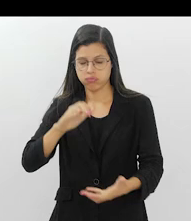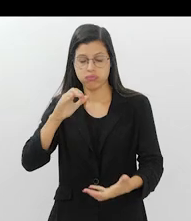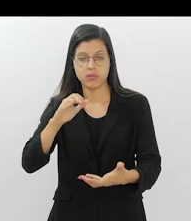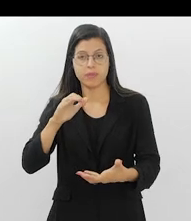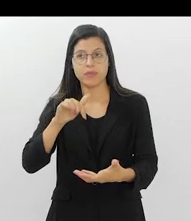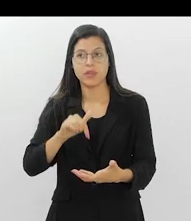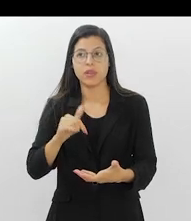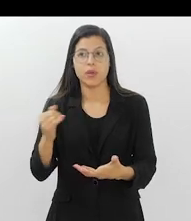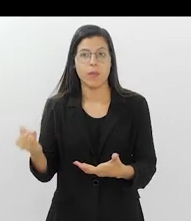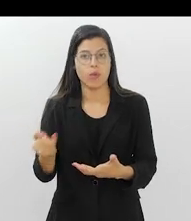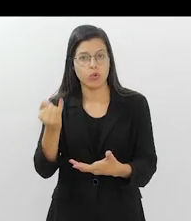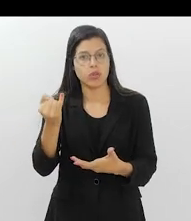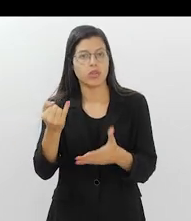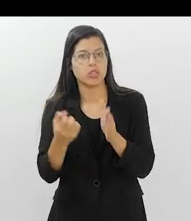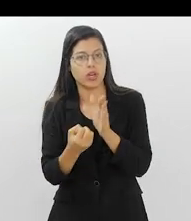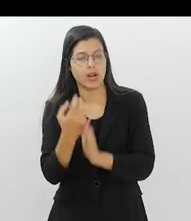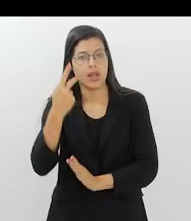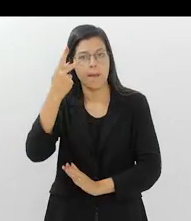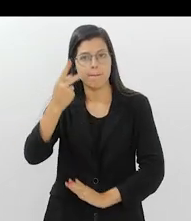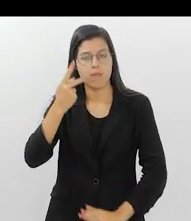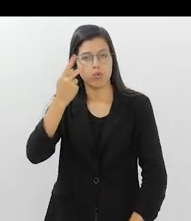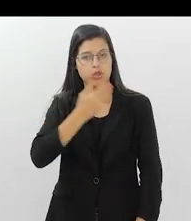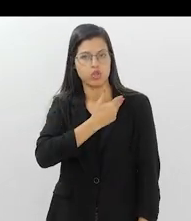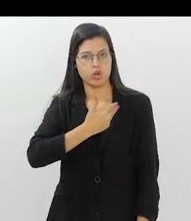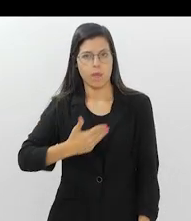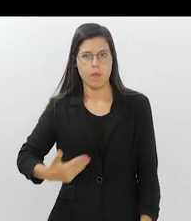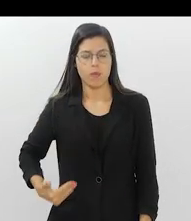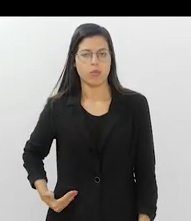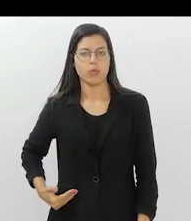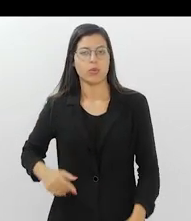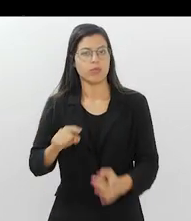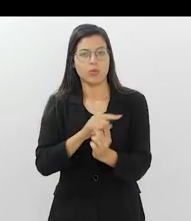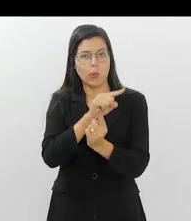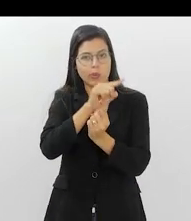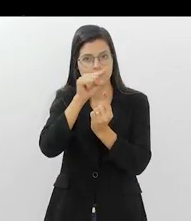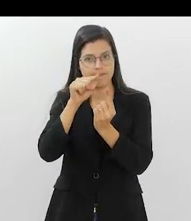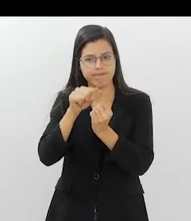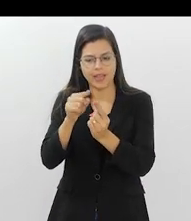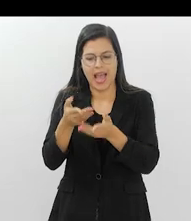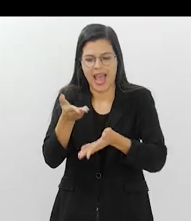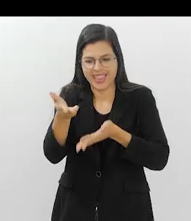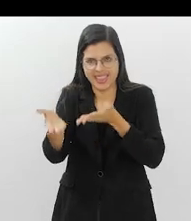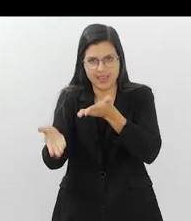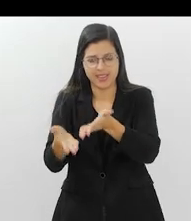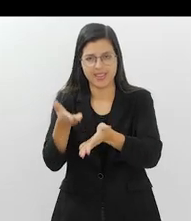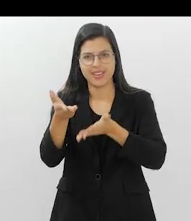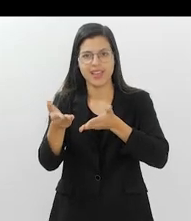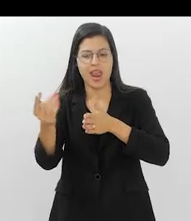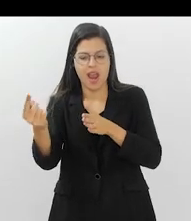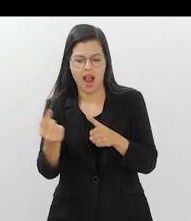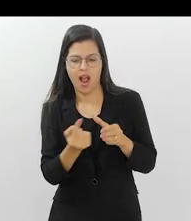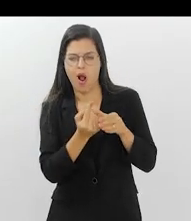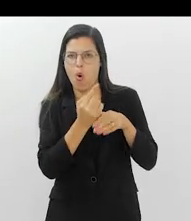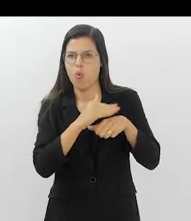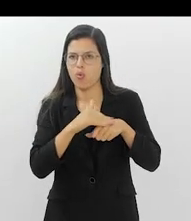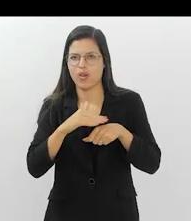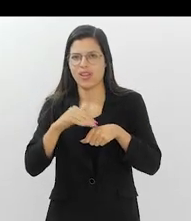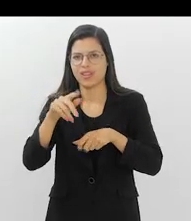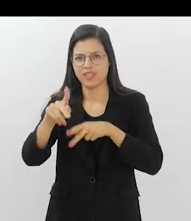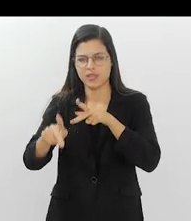importante a construção de políticas públicas visando atender, acolher essa